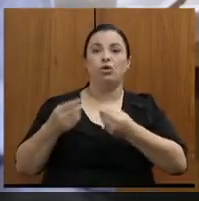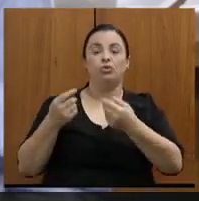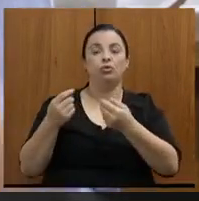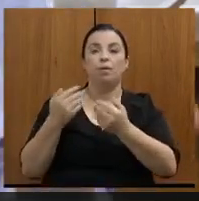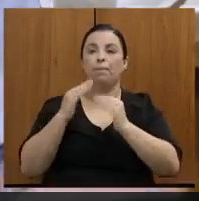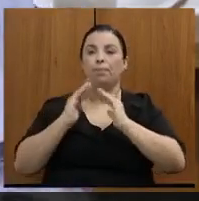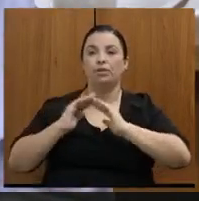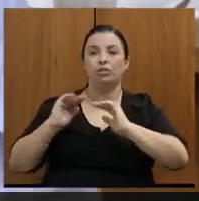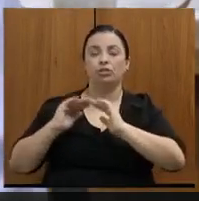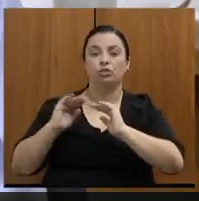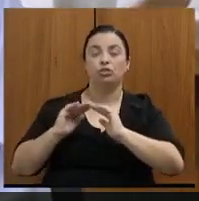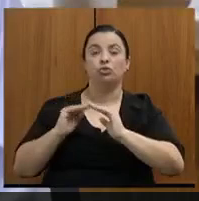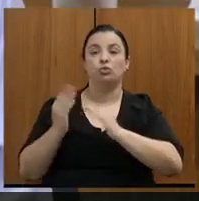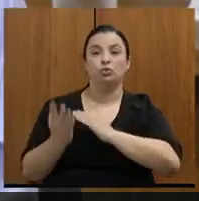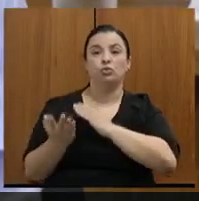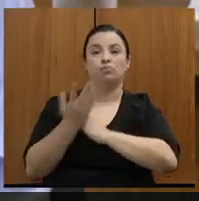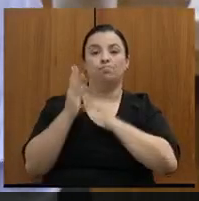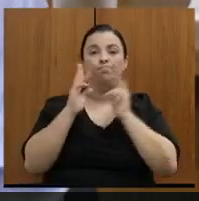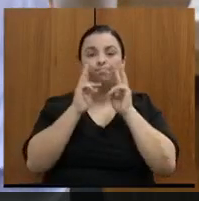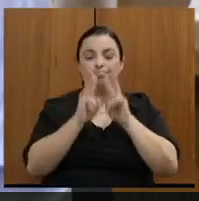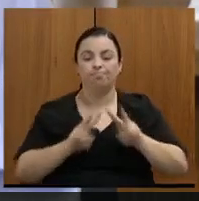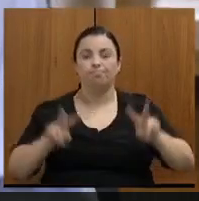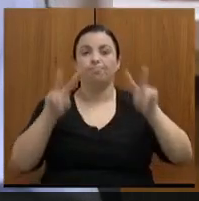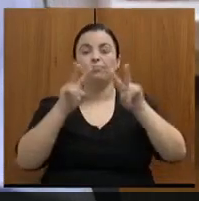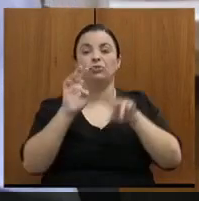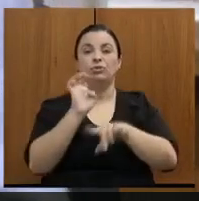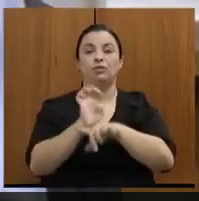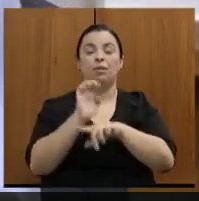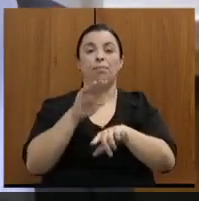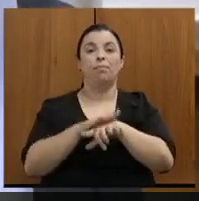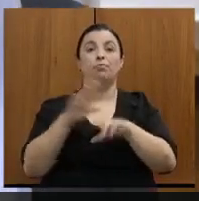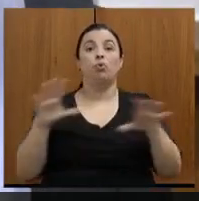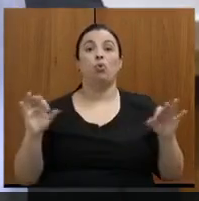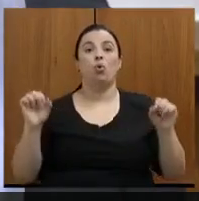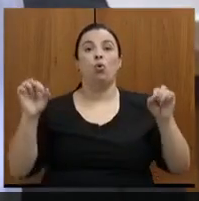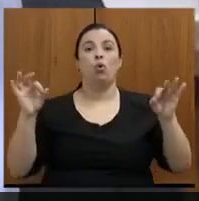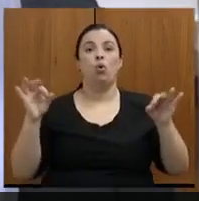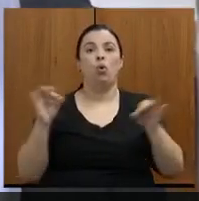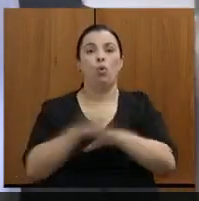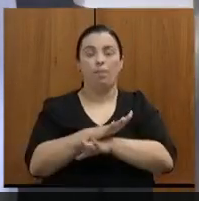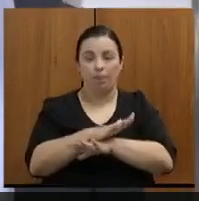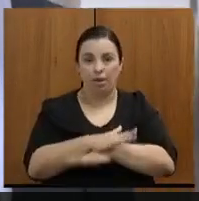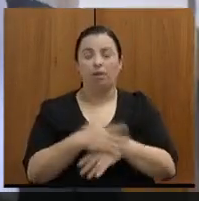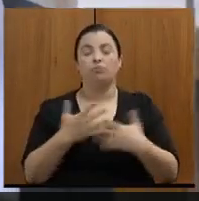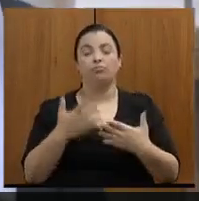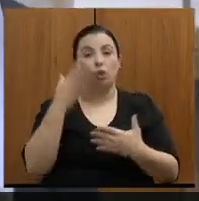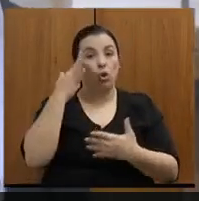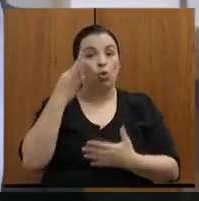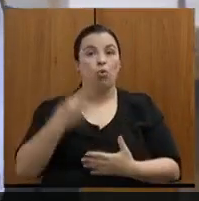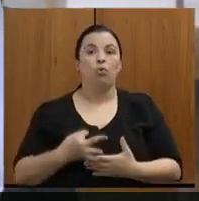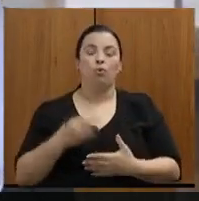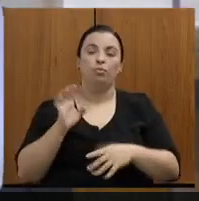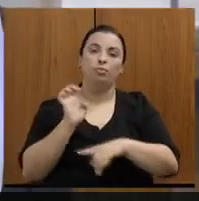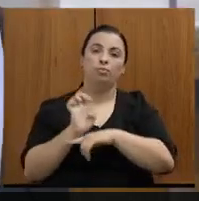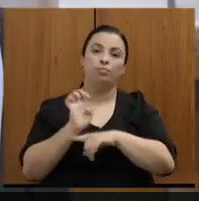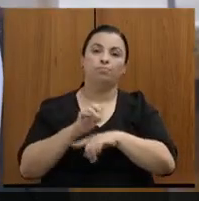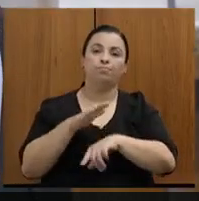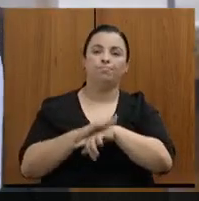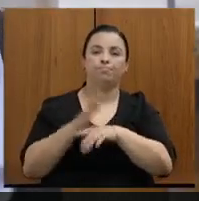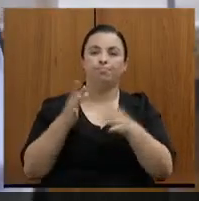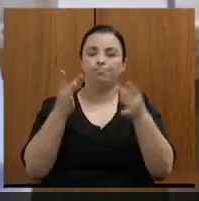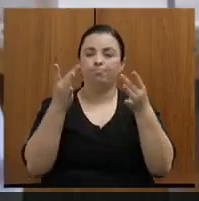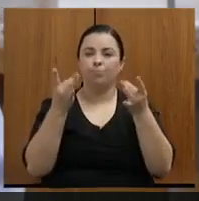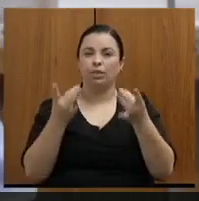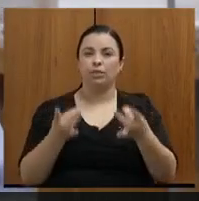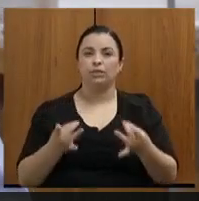ajudam a olhar o Estado de uma maneira mais completa, compreender o Estado de uma maneira mais precisa, e são